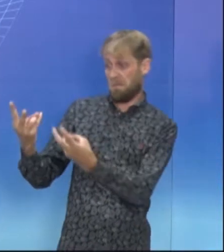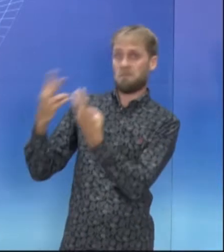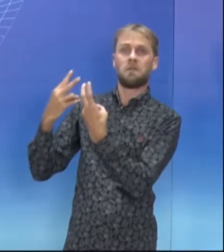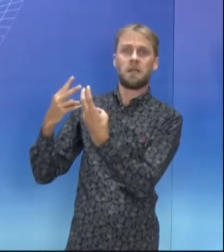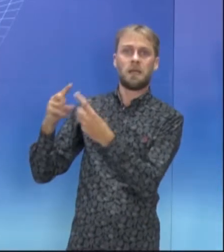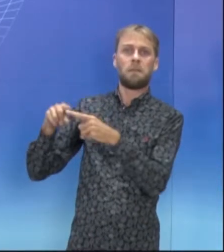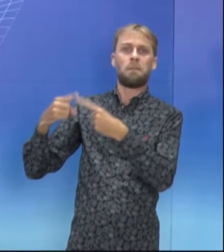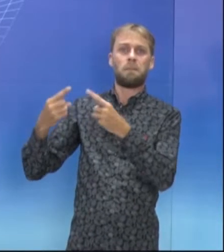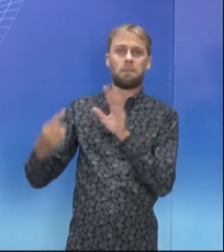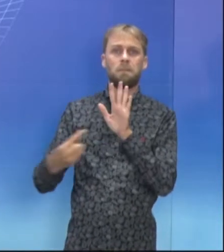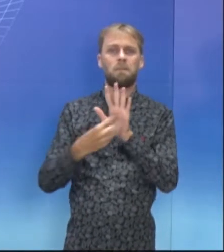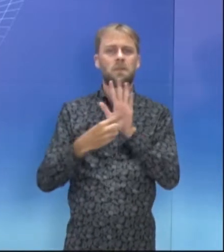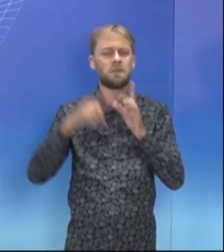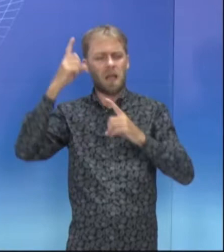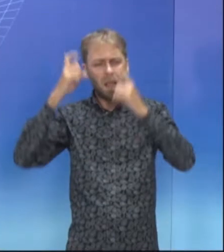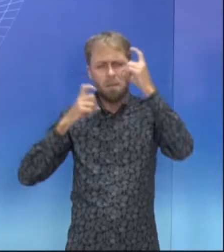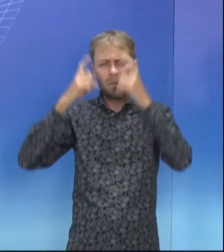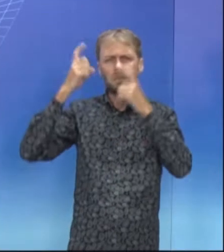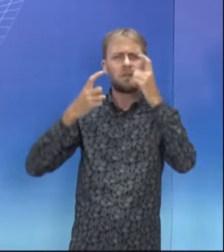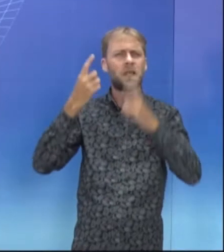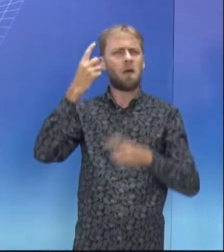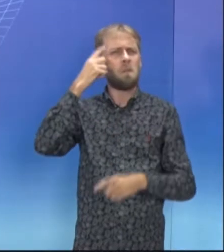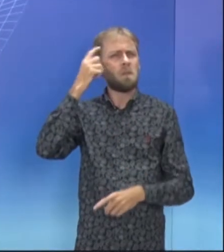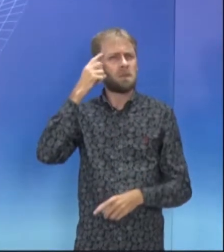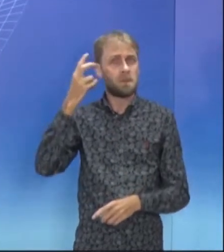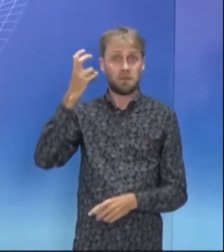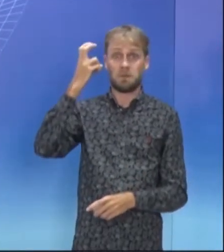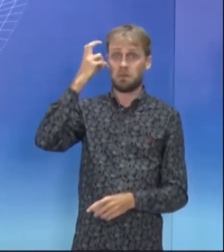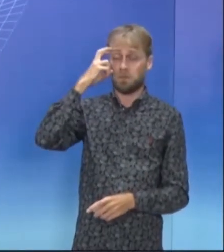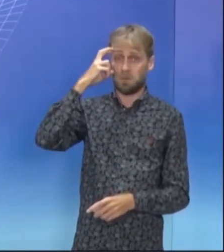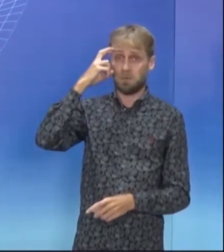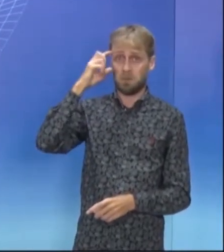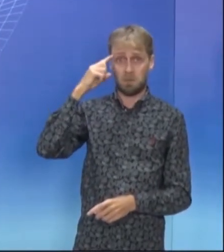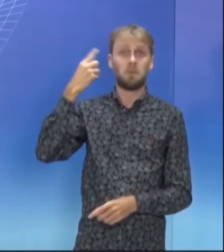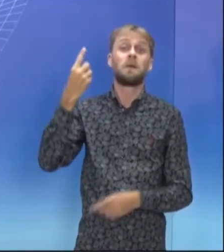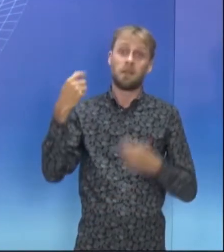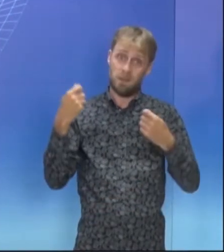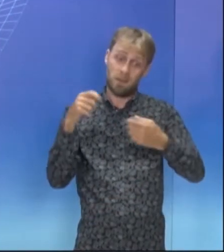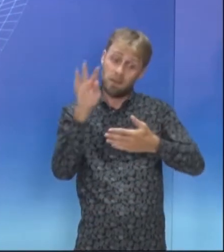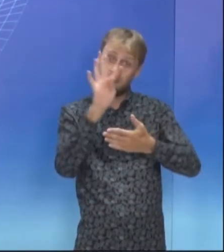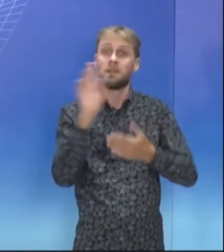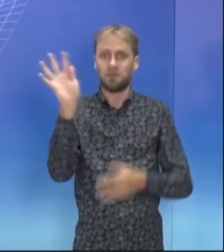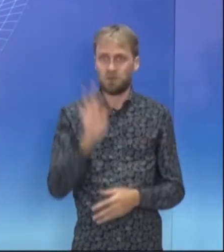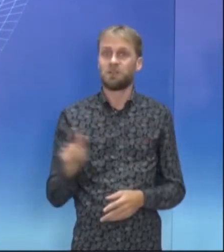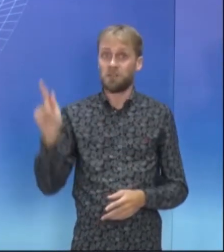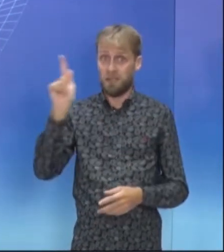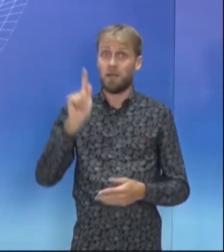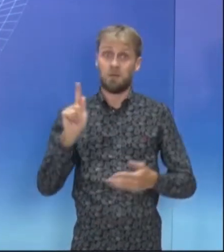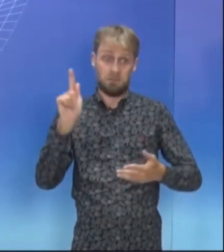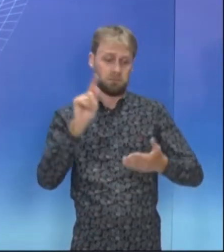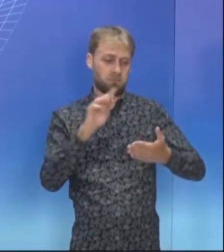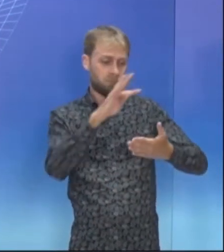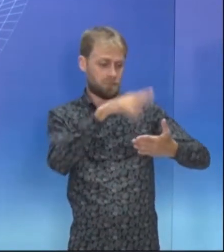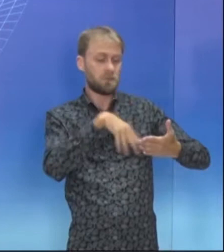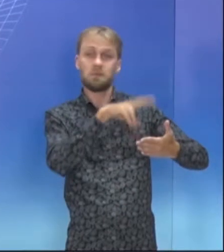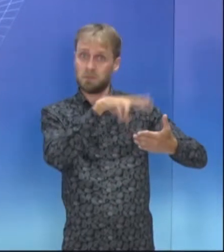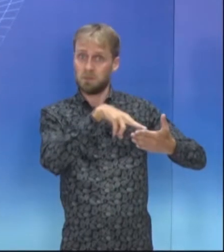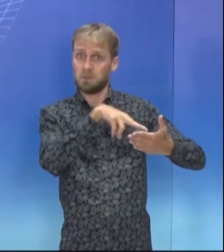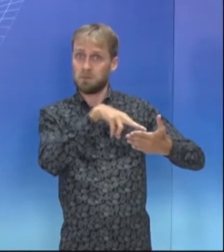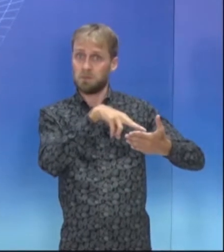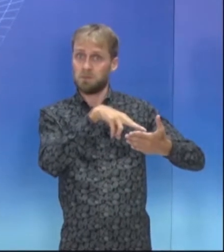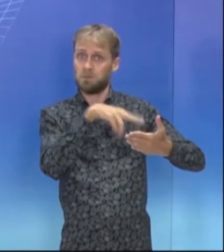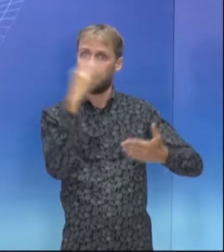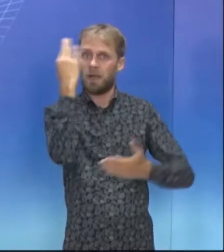expressar seus pensamentos, sentimentos e cultura. Essa aí já é uma noção geral que você tem do texto. A sua beleza única